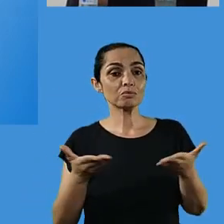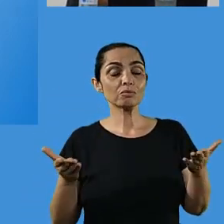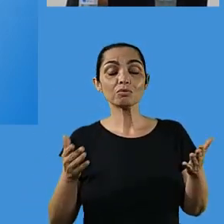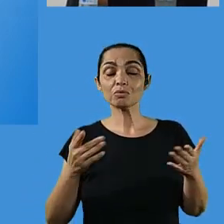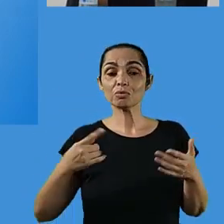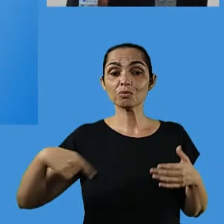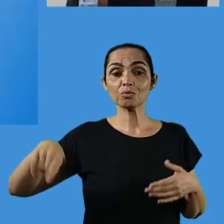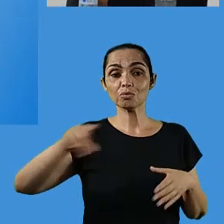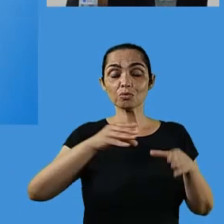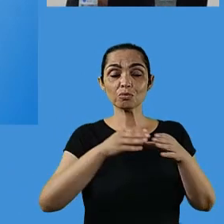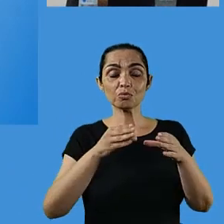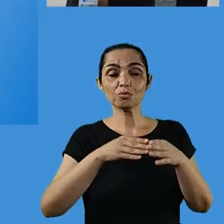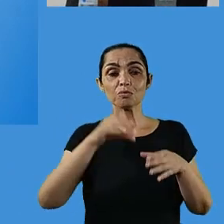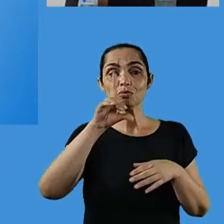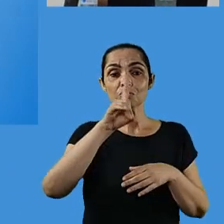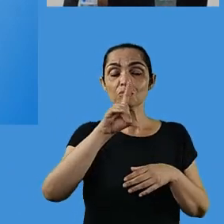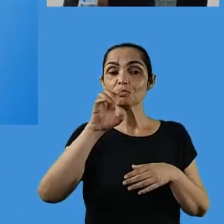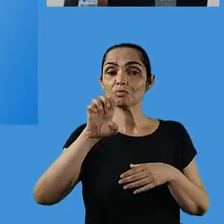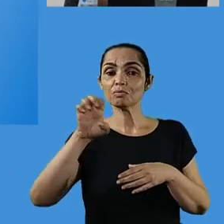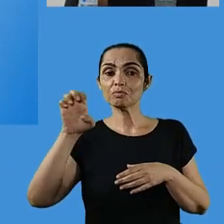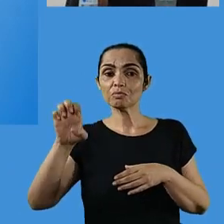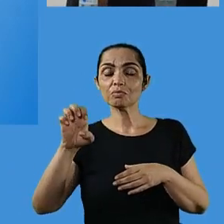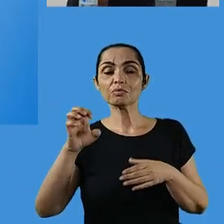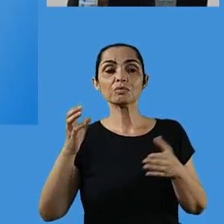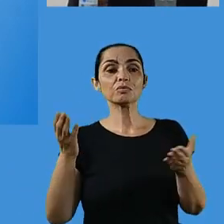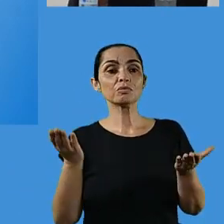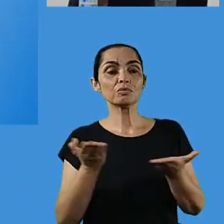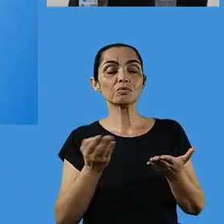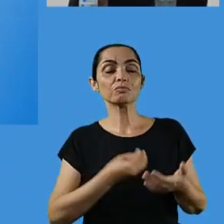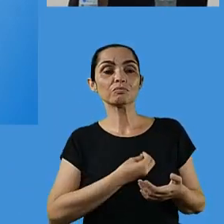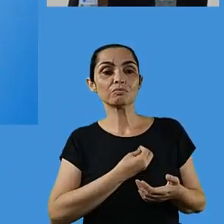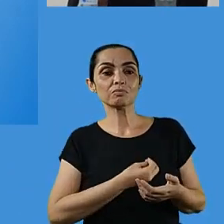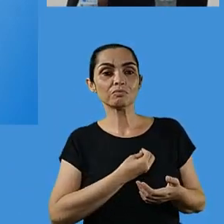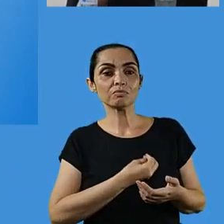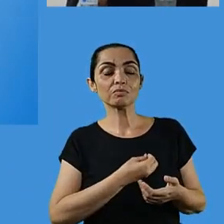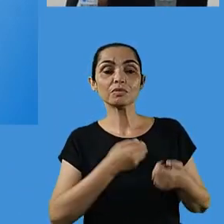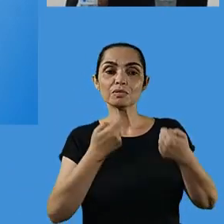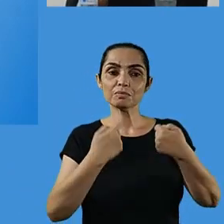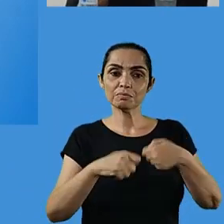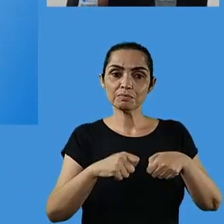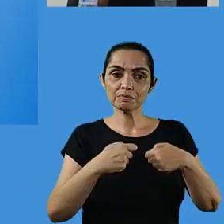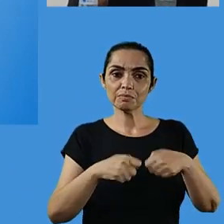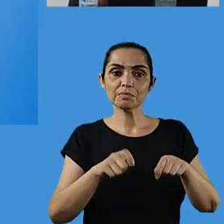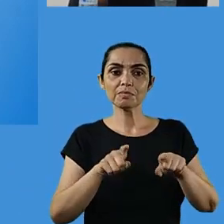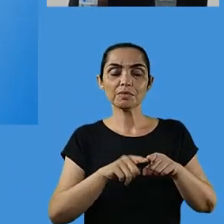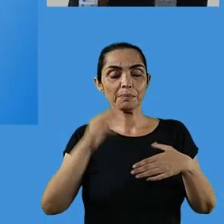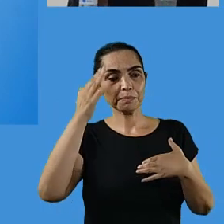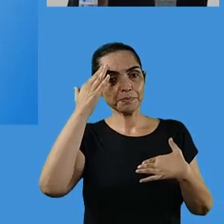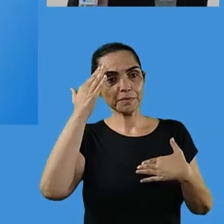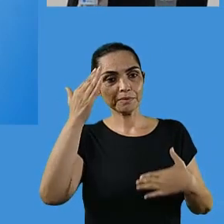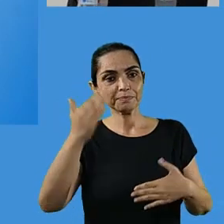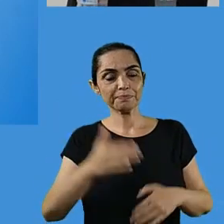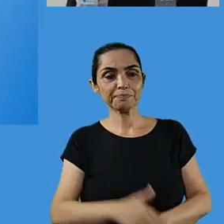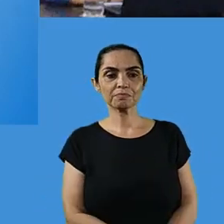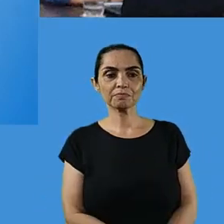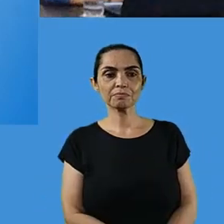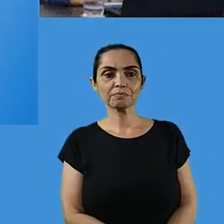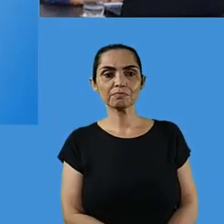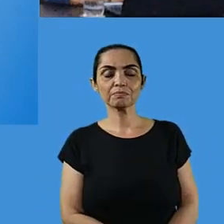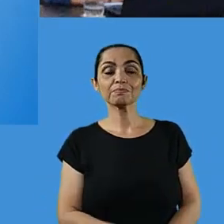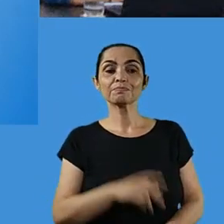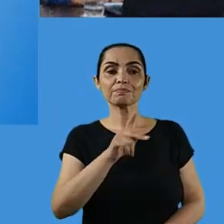Educação Especial, nos colocamos à inteira disposição para que se fizer necessário. Muito obrigada. Vou passar para a Magali.